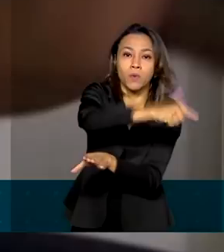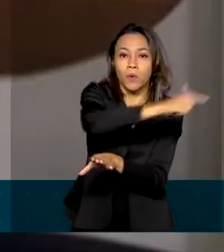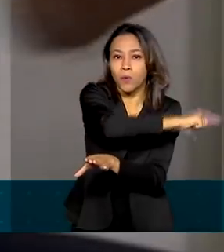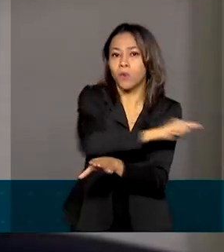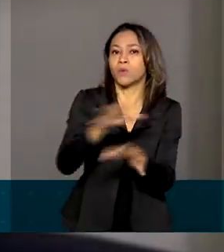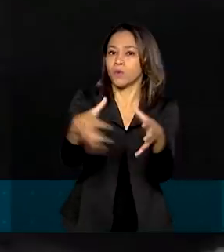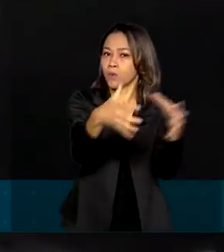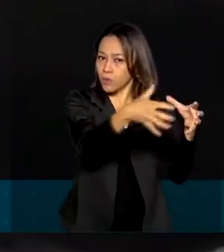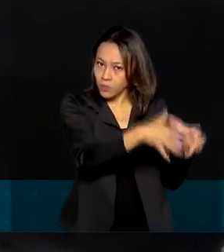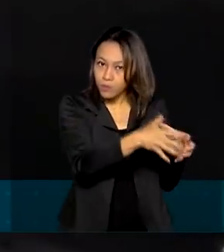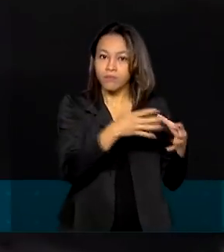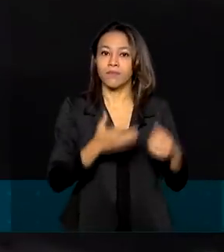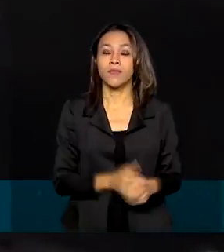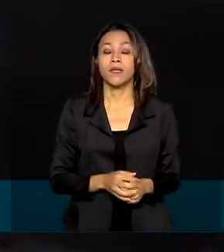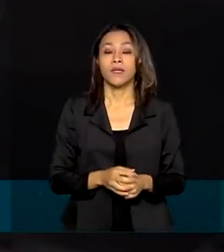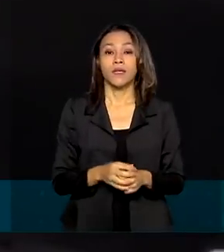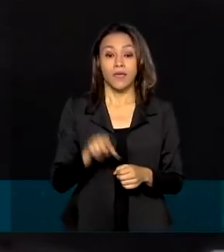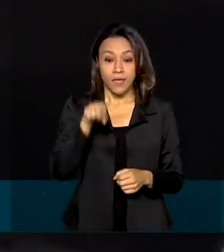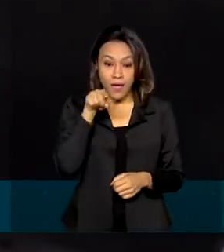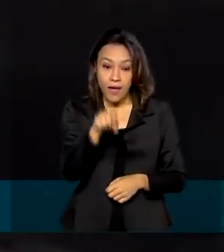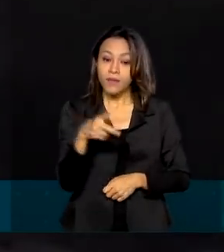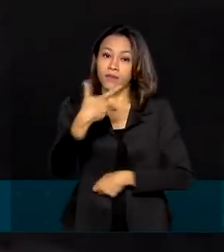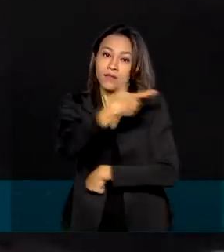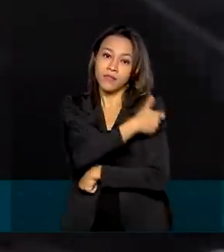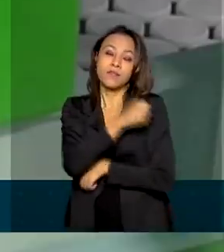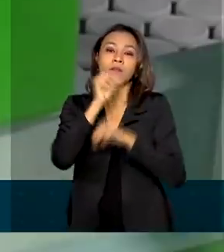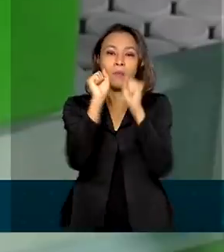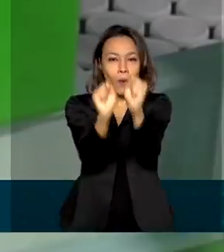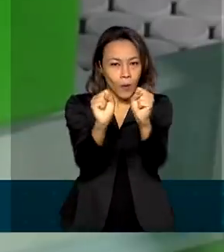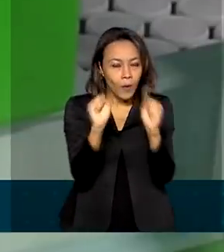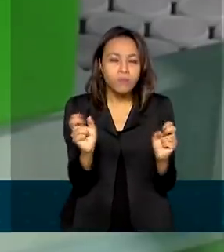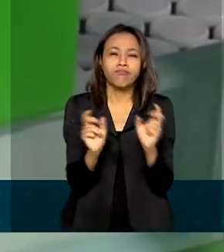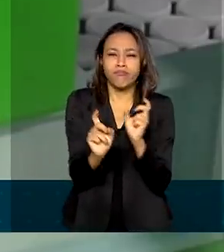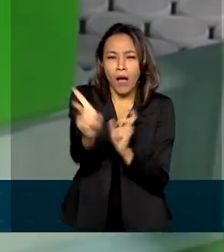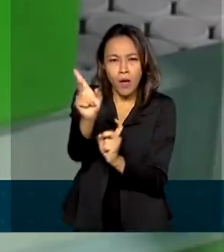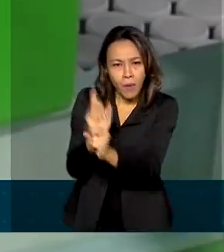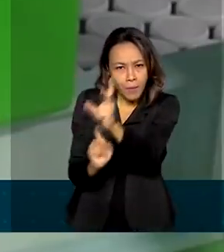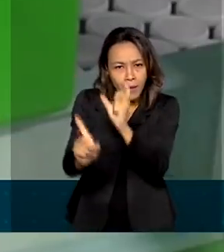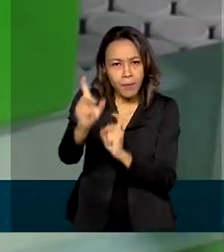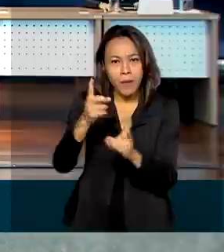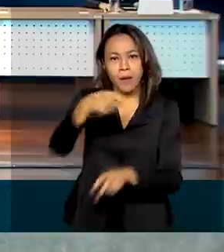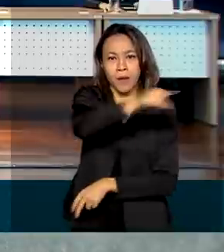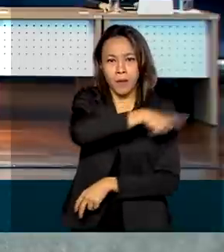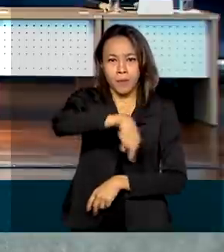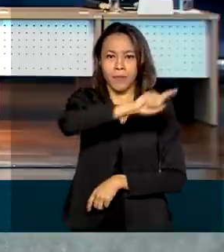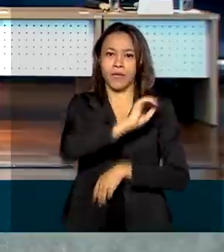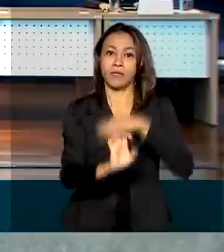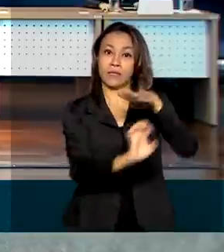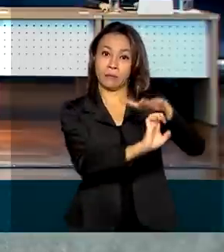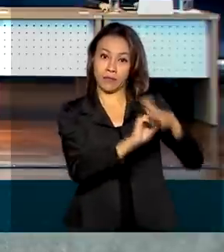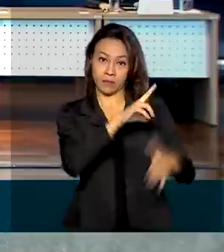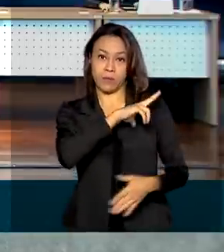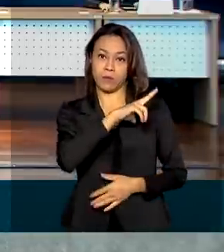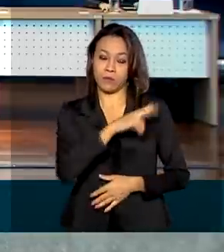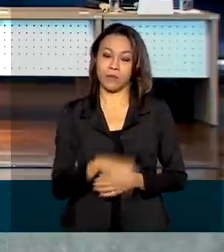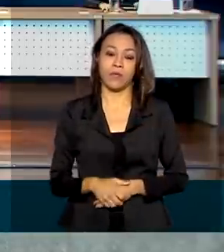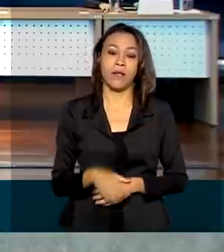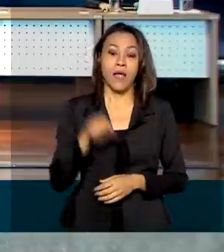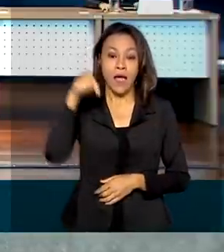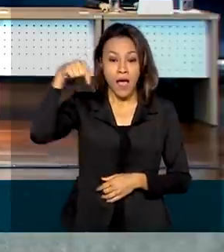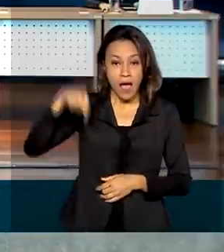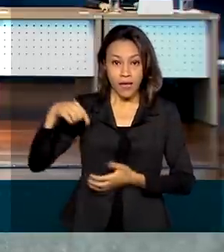emergencial. Além disso, ela poderá ser comercializada pela iniciativa privada. A Anvisa é a primeira